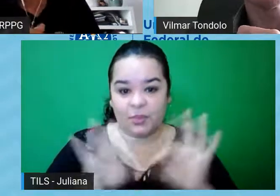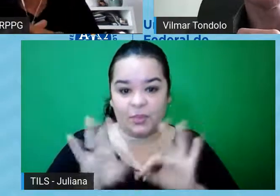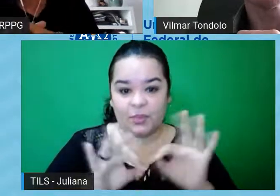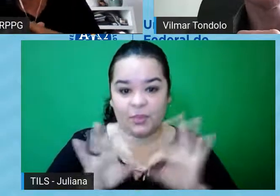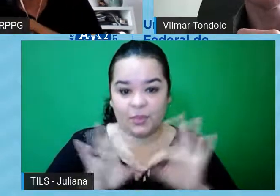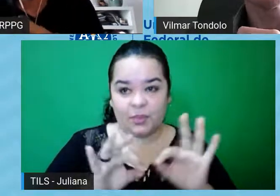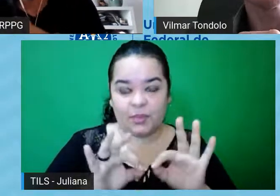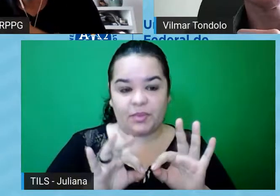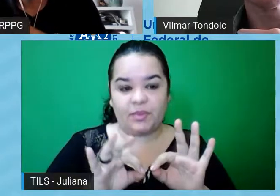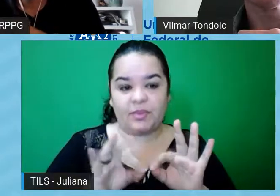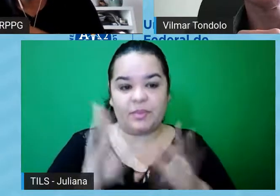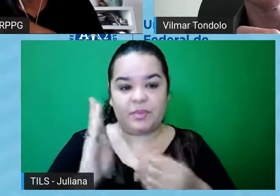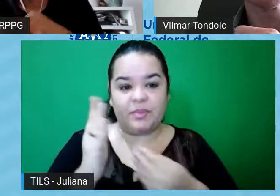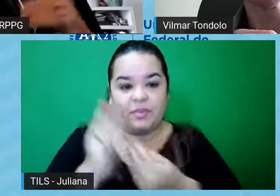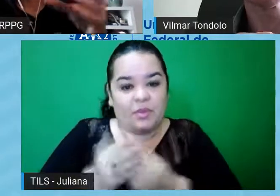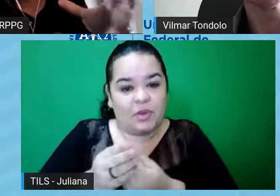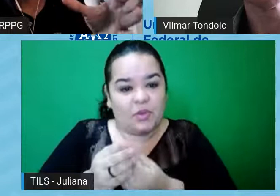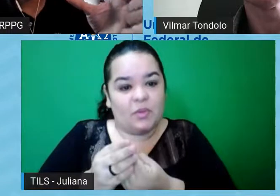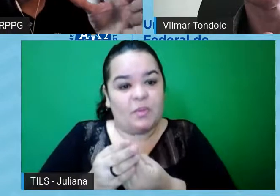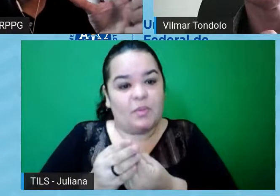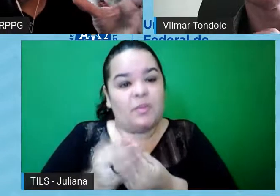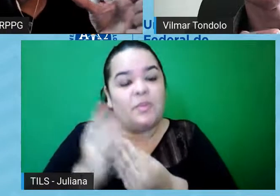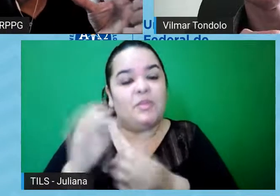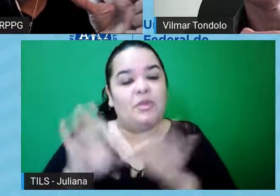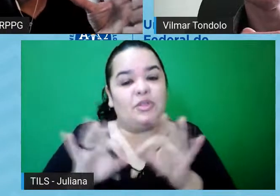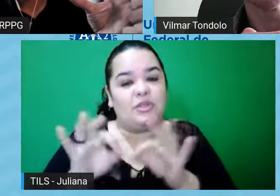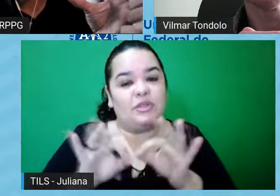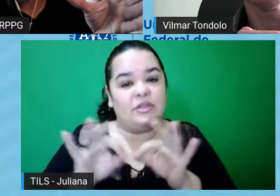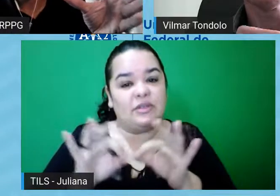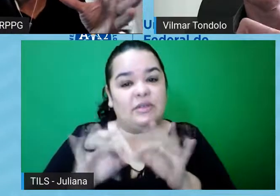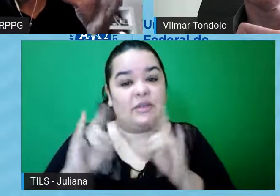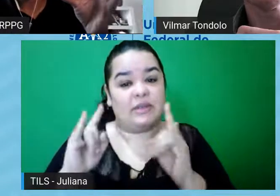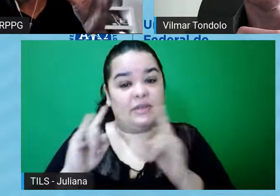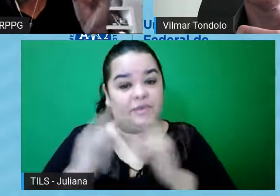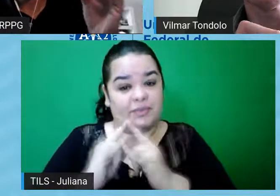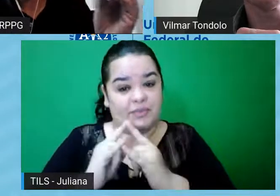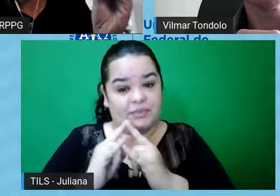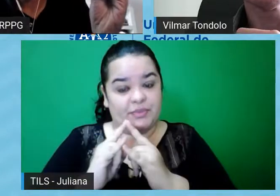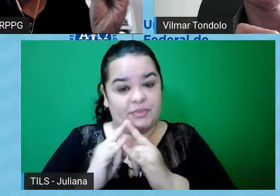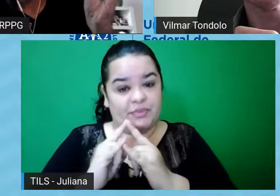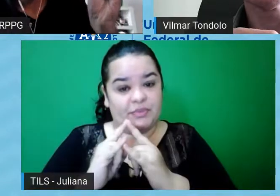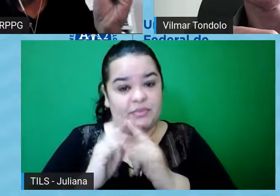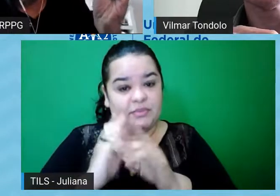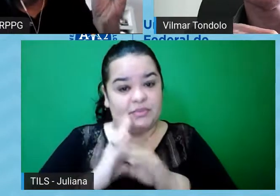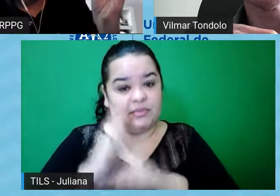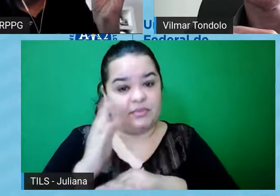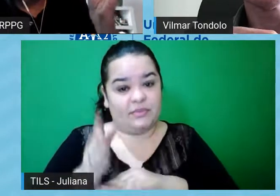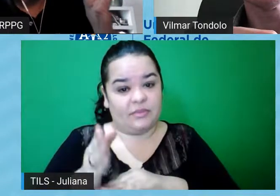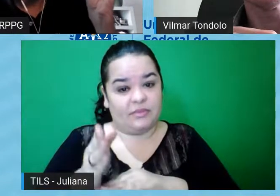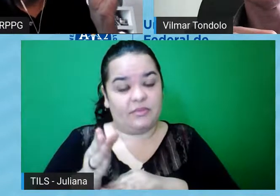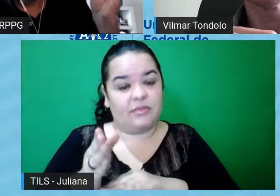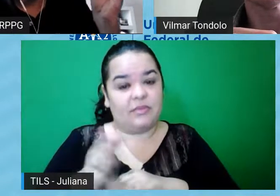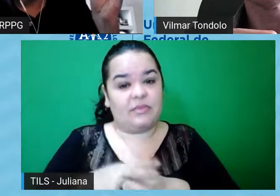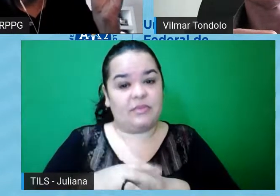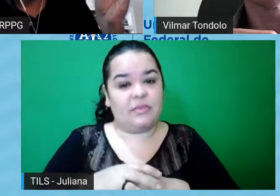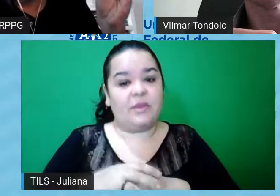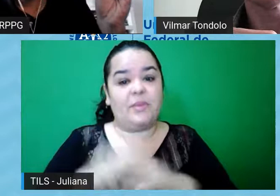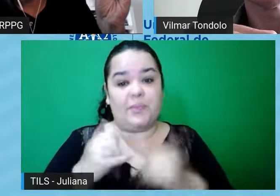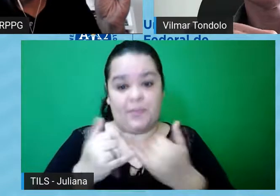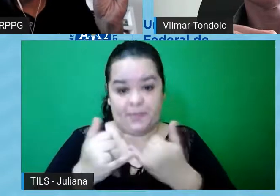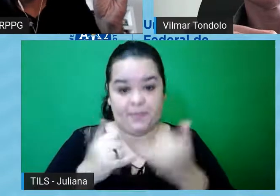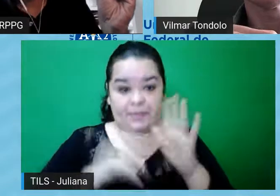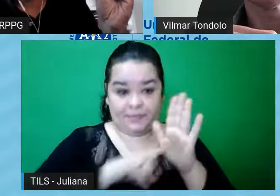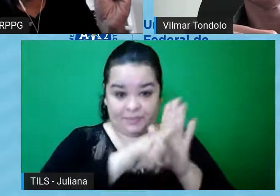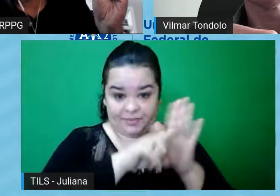o projeto ser submetido ao comitê, tá, quando é feito em instituições, tá, isso os comitês de ética cobram também, então, quando eu planejo fazer uma